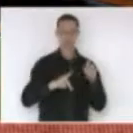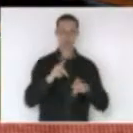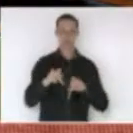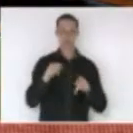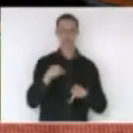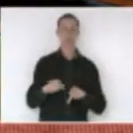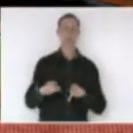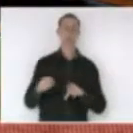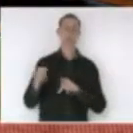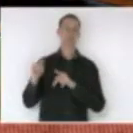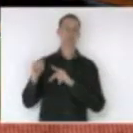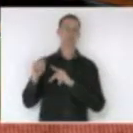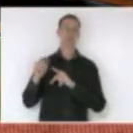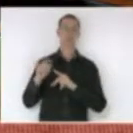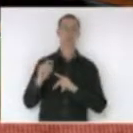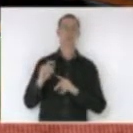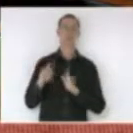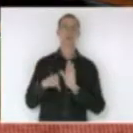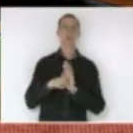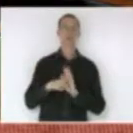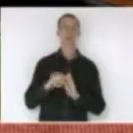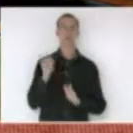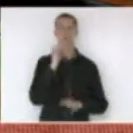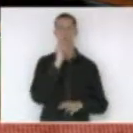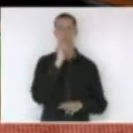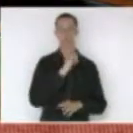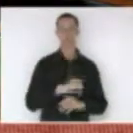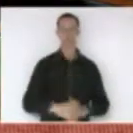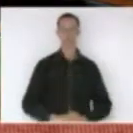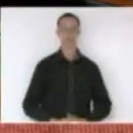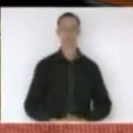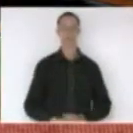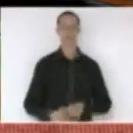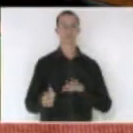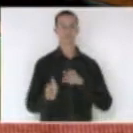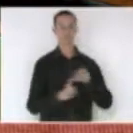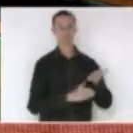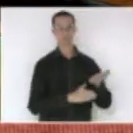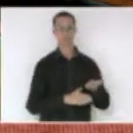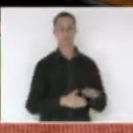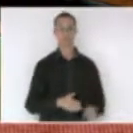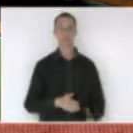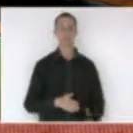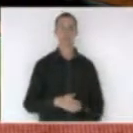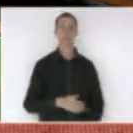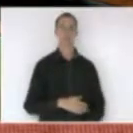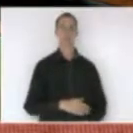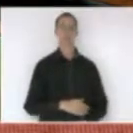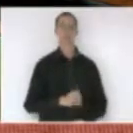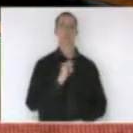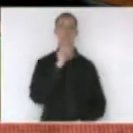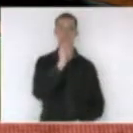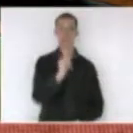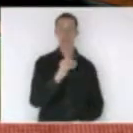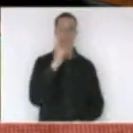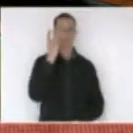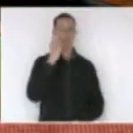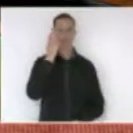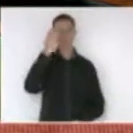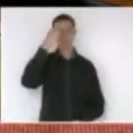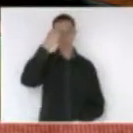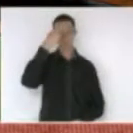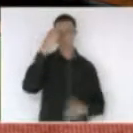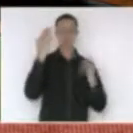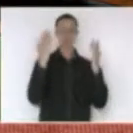fui criado aqui representado com esse importante evento deputado Natalino quero parabenizar por ter colocado